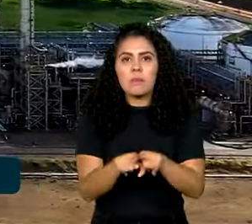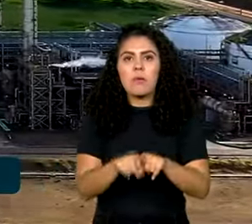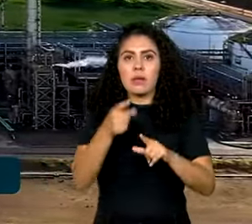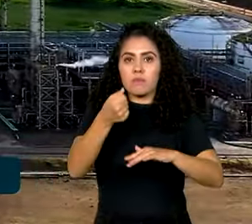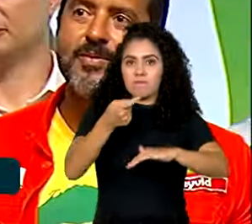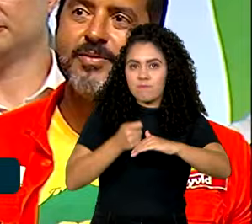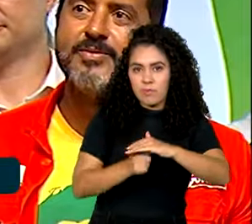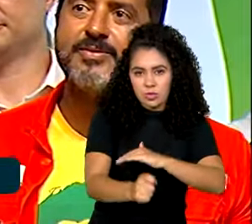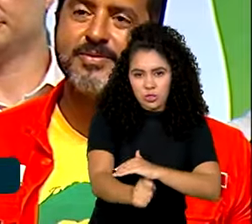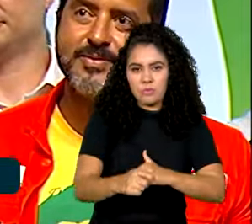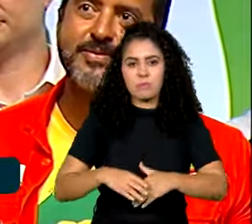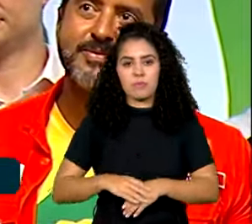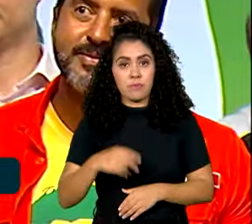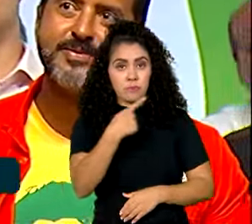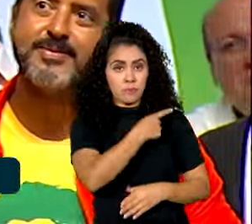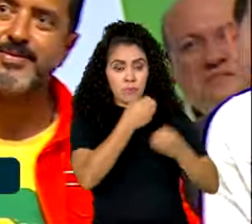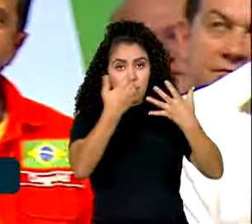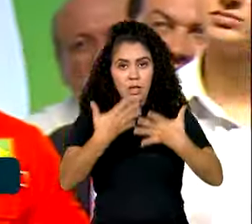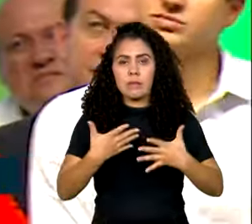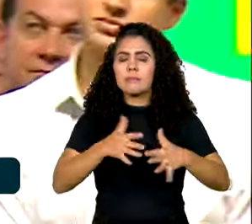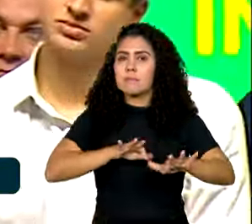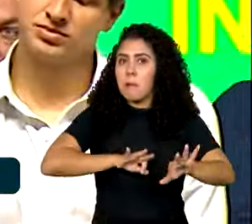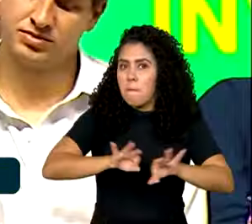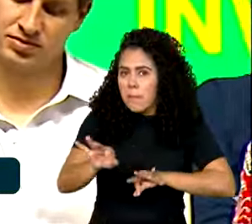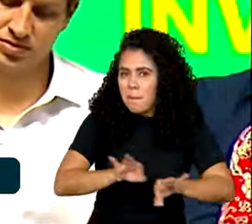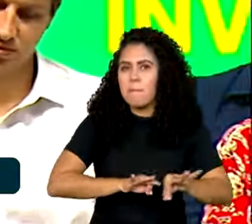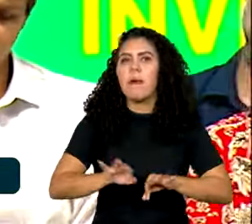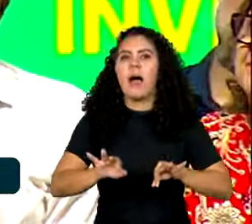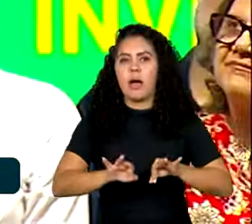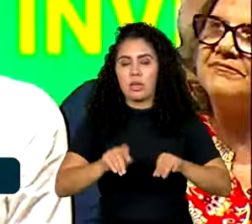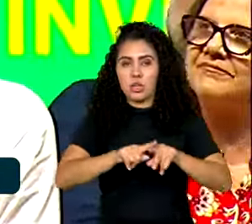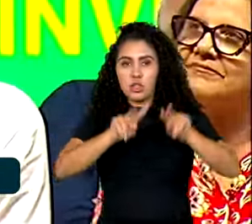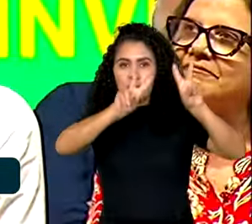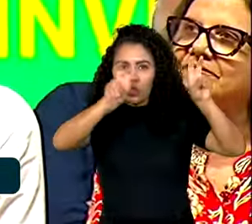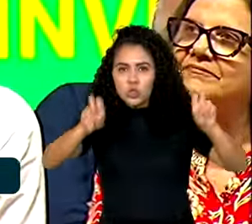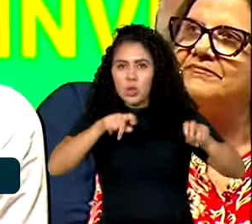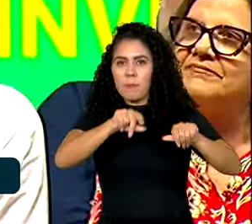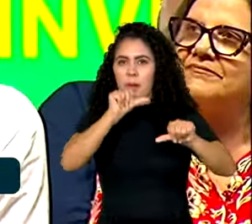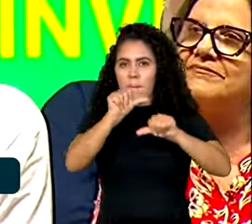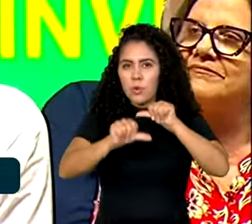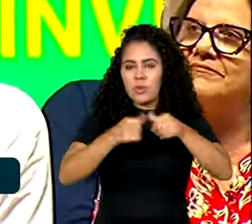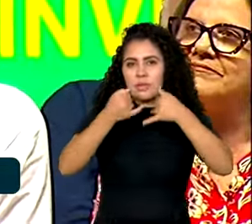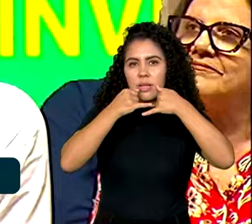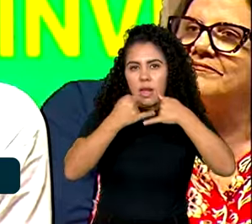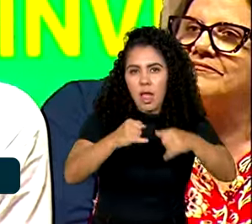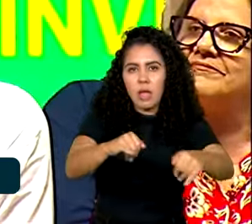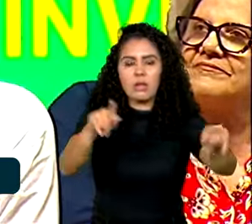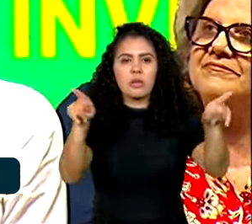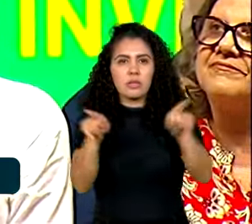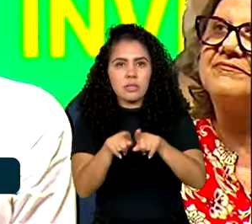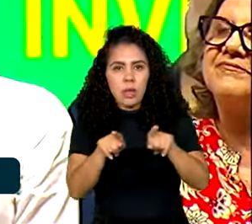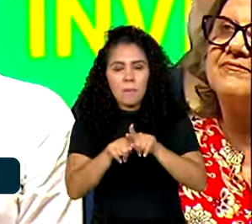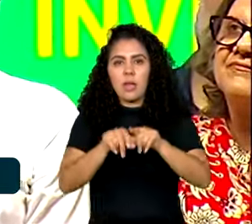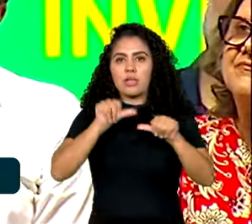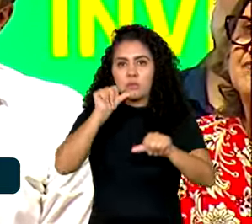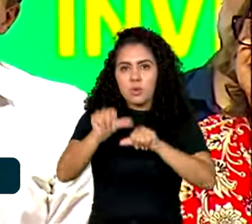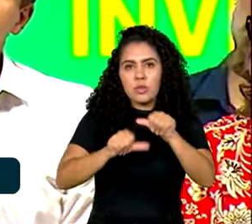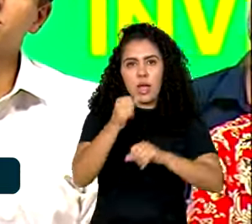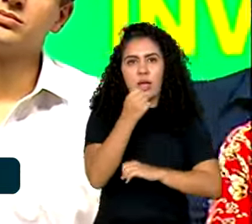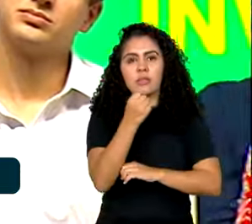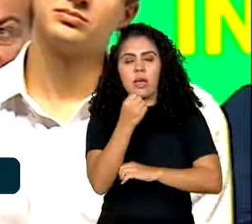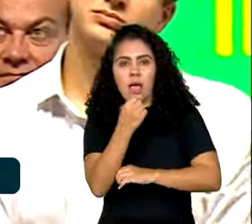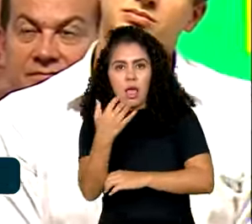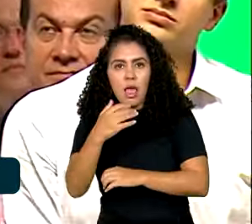investimento. Se preparem com essa história de transição energética, de transição ecológica, de transição